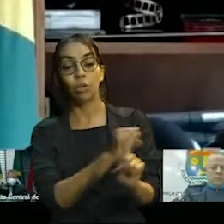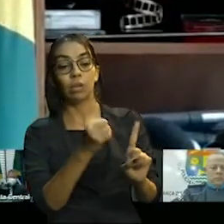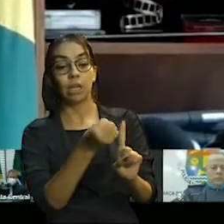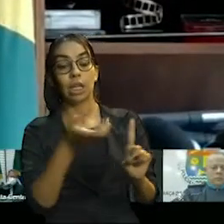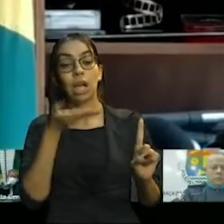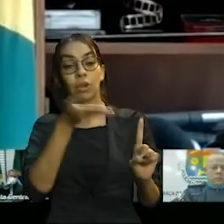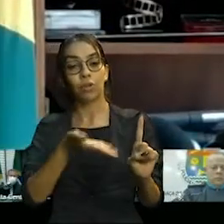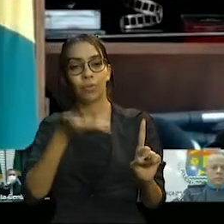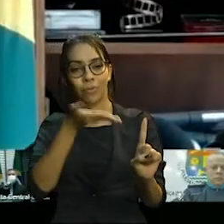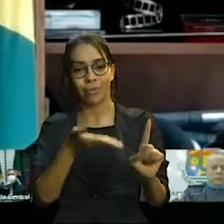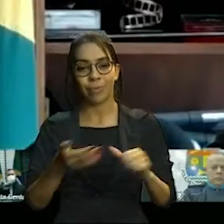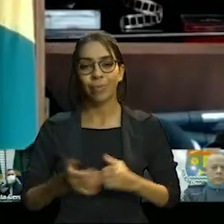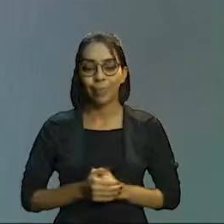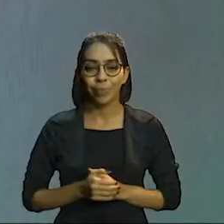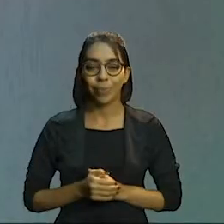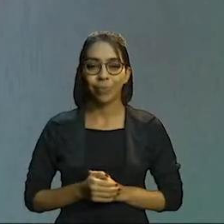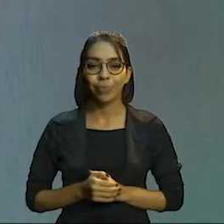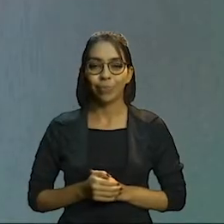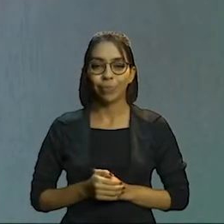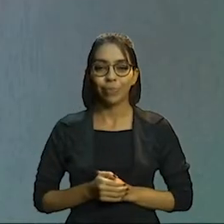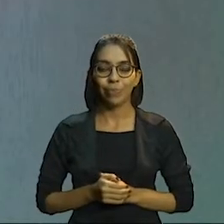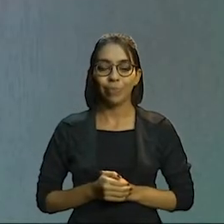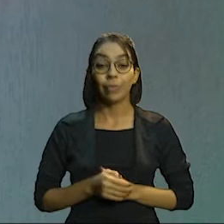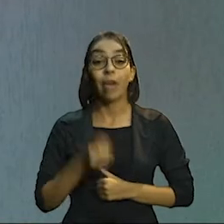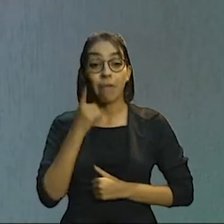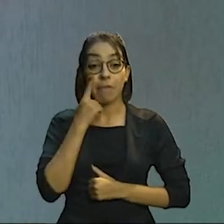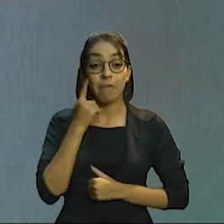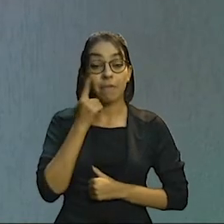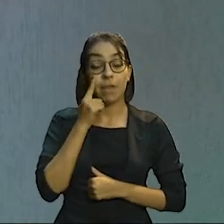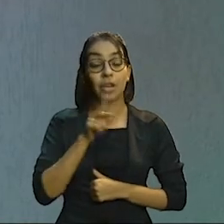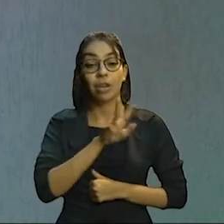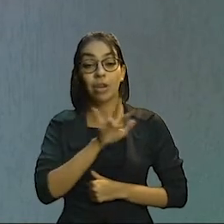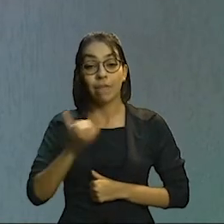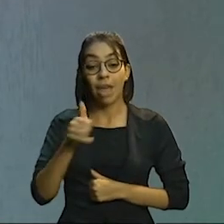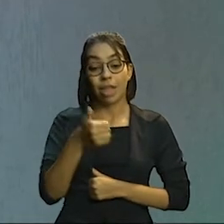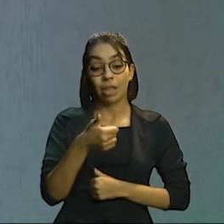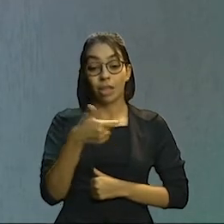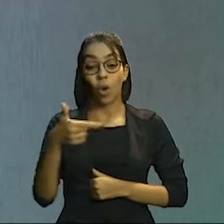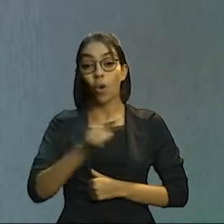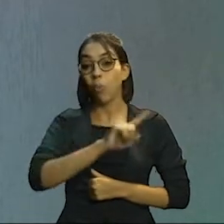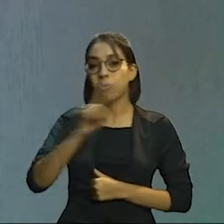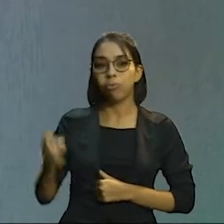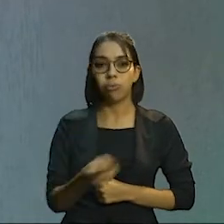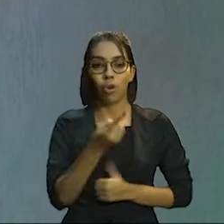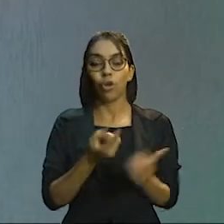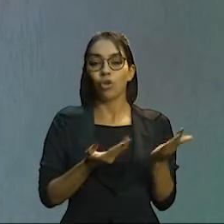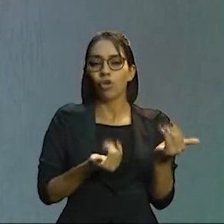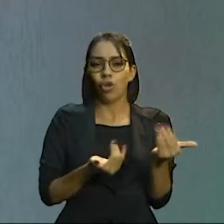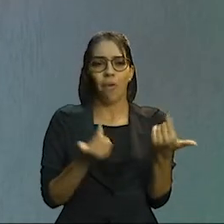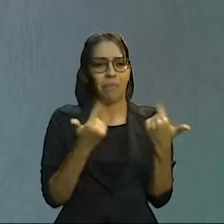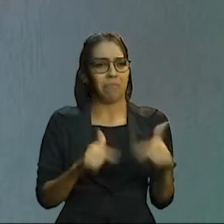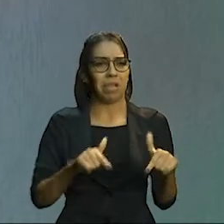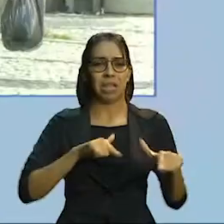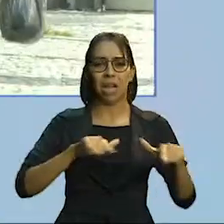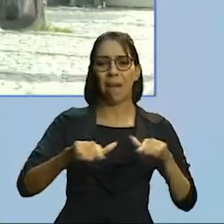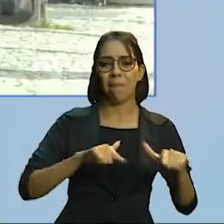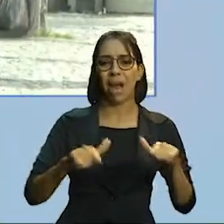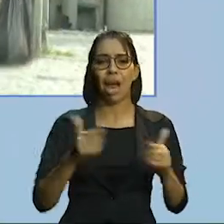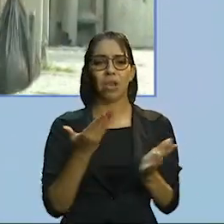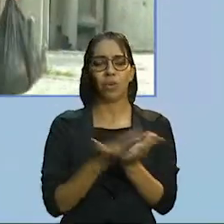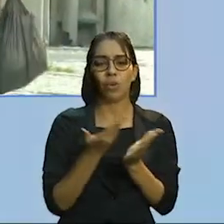do Estado do Ceará. A seguir, mais de 12 milhões de jovens não trabalham e nem estudam no país.